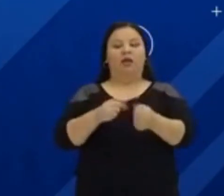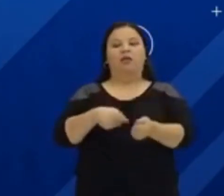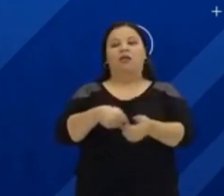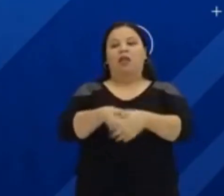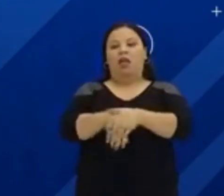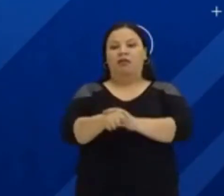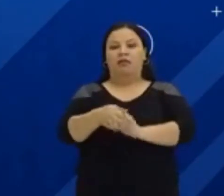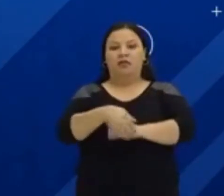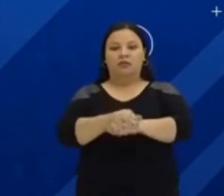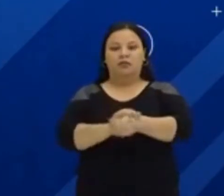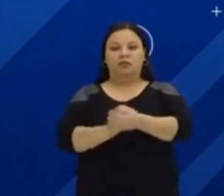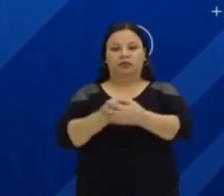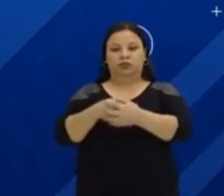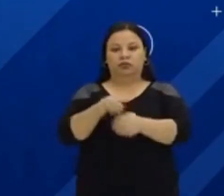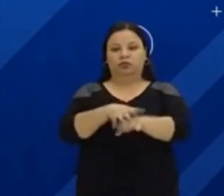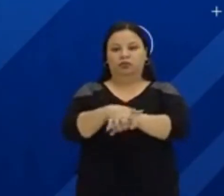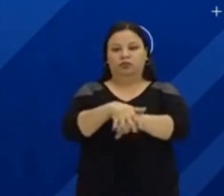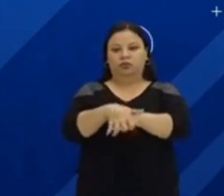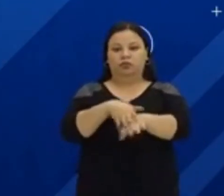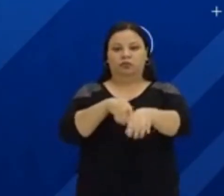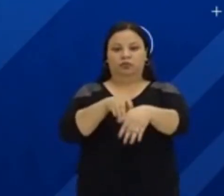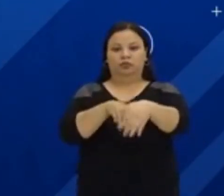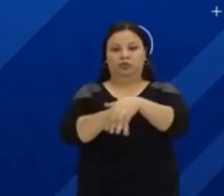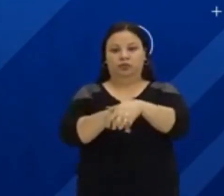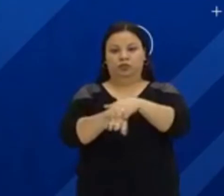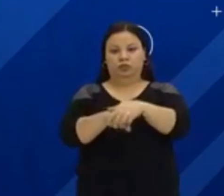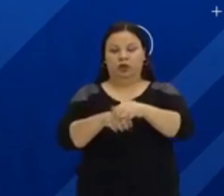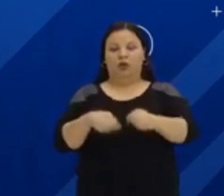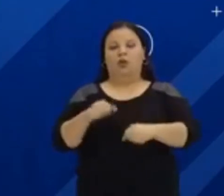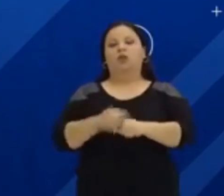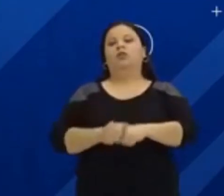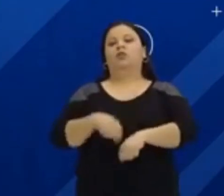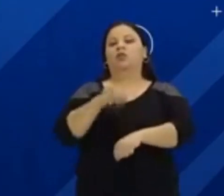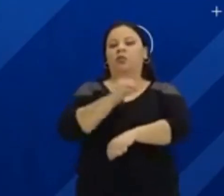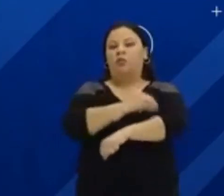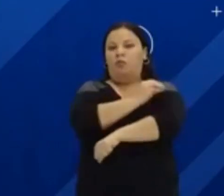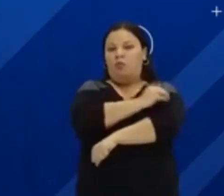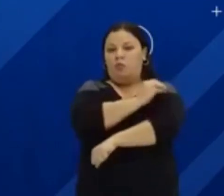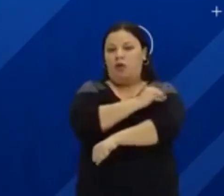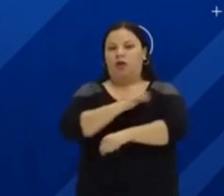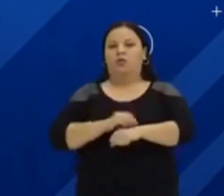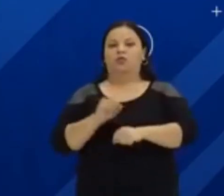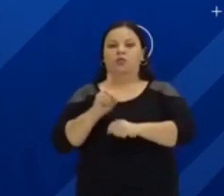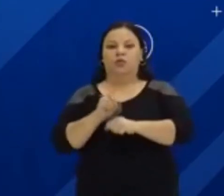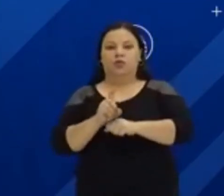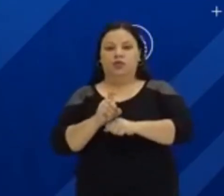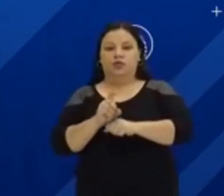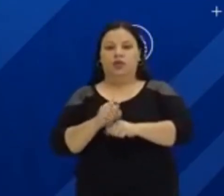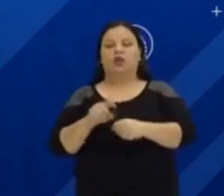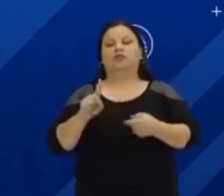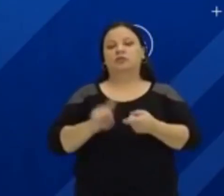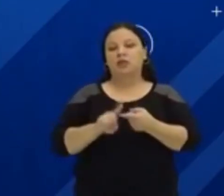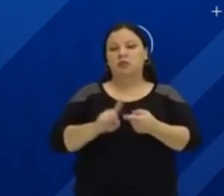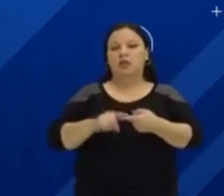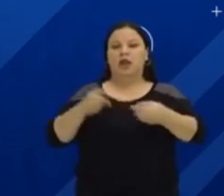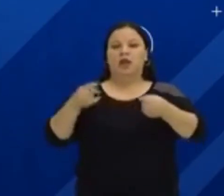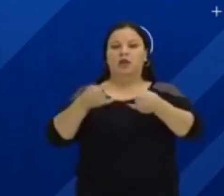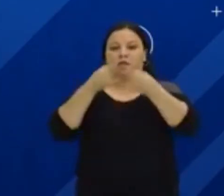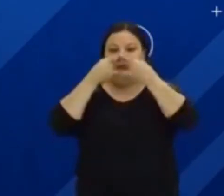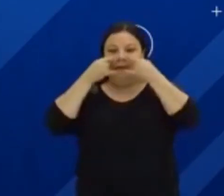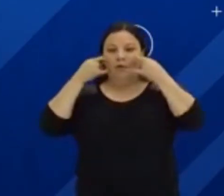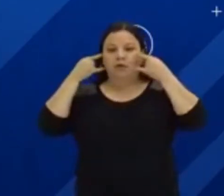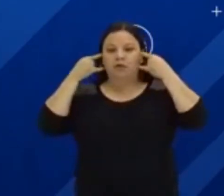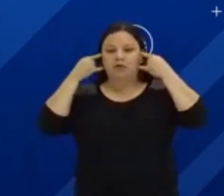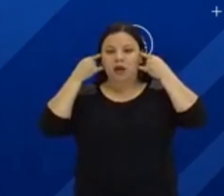álcool em gel. Evite sair de casa. Mas se você tiver que sair, use máscaras. Juntos iremos